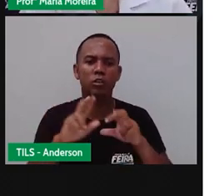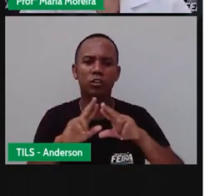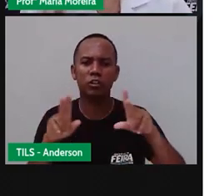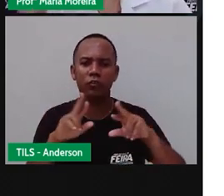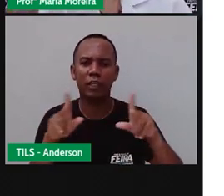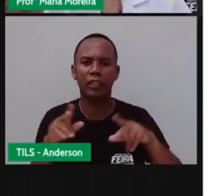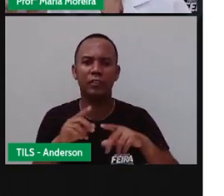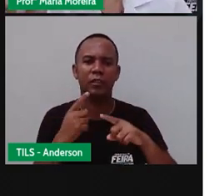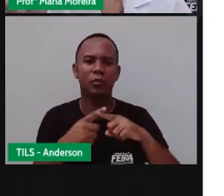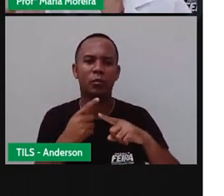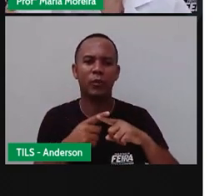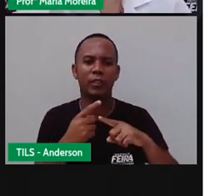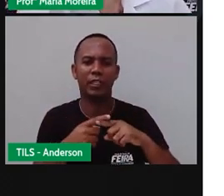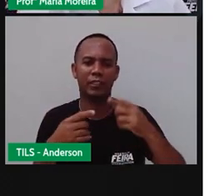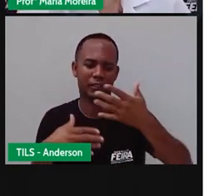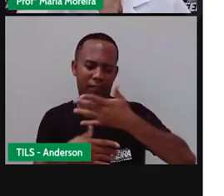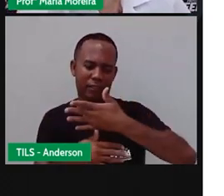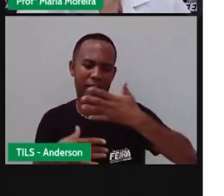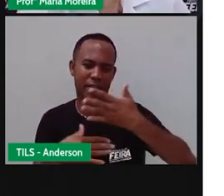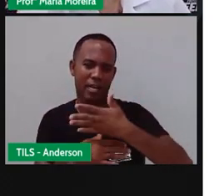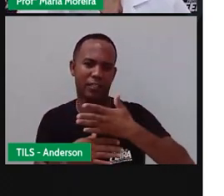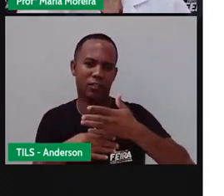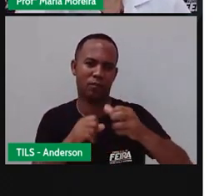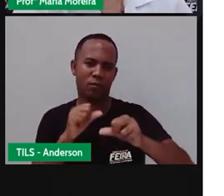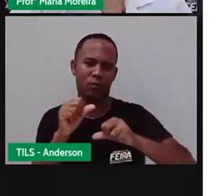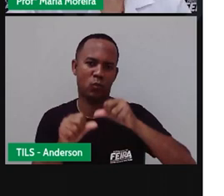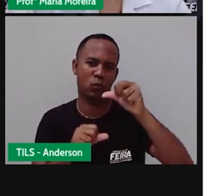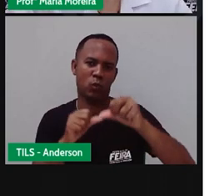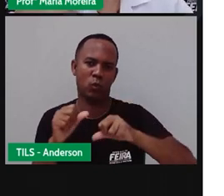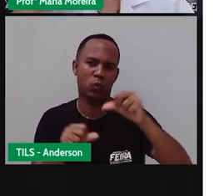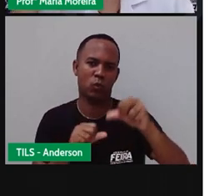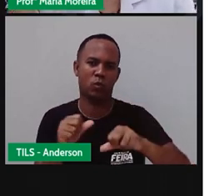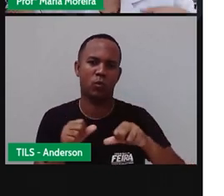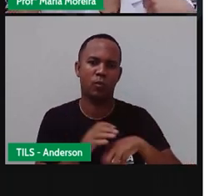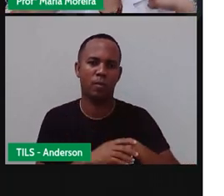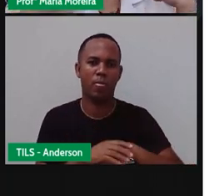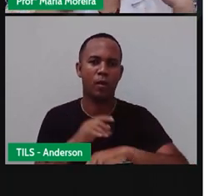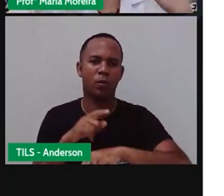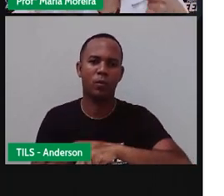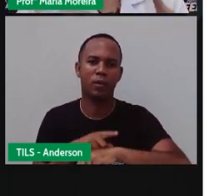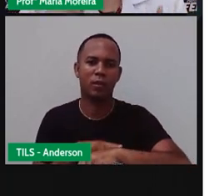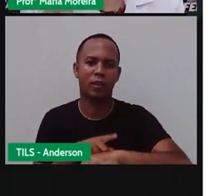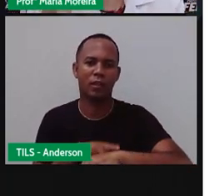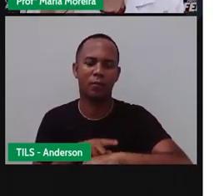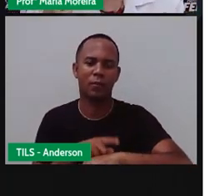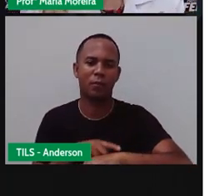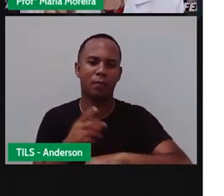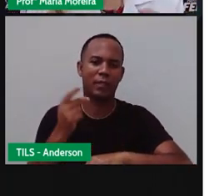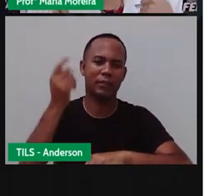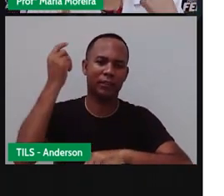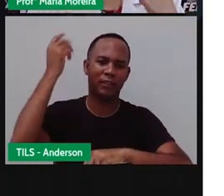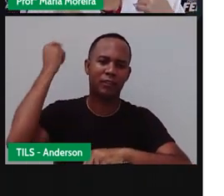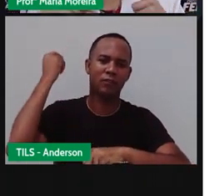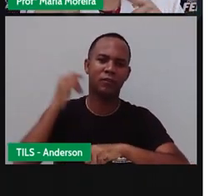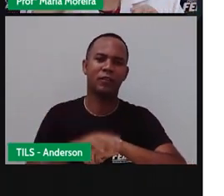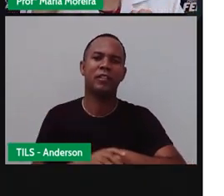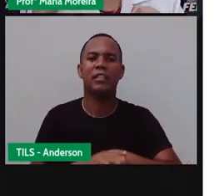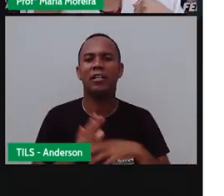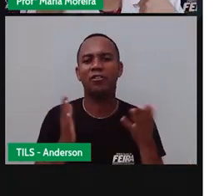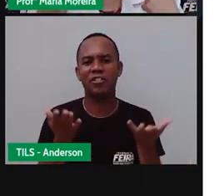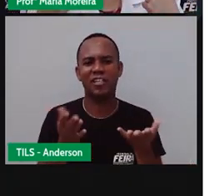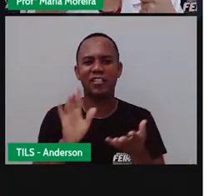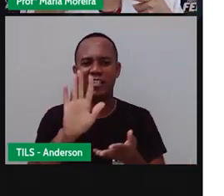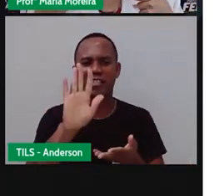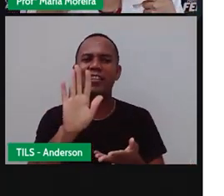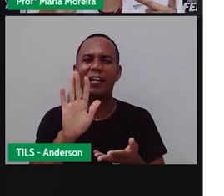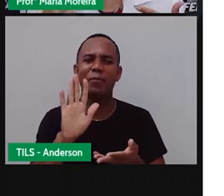A cidade mudou, tem essa construção, mas não é mais assim. Então, isso é o que? O tempo ele foi passando e a cidade, ela foi o que?